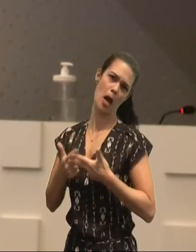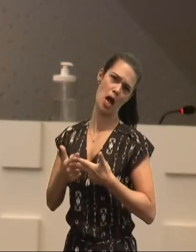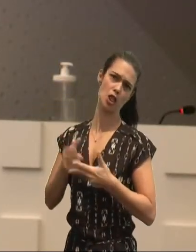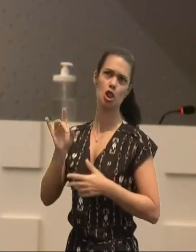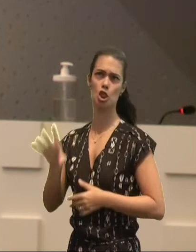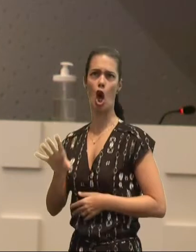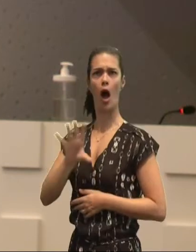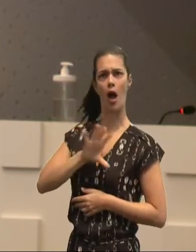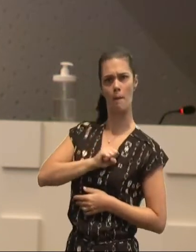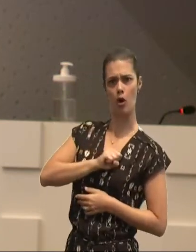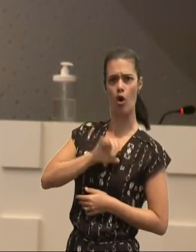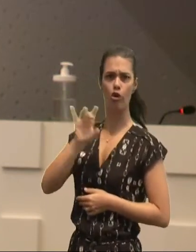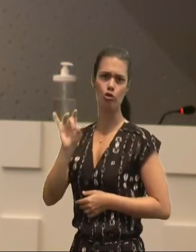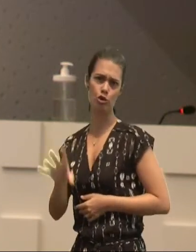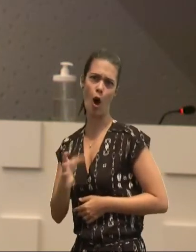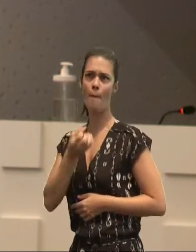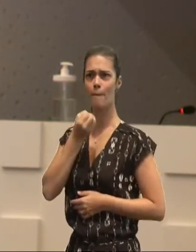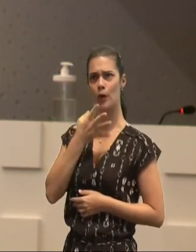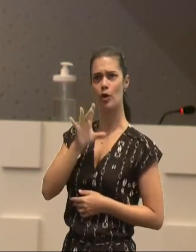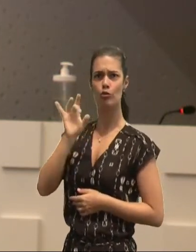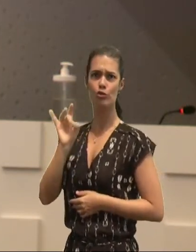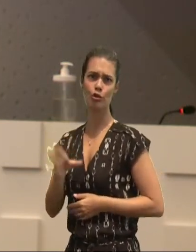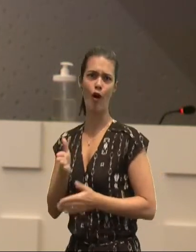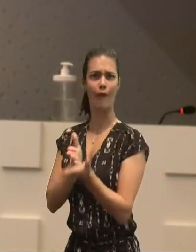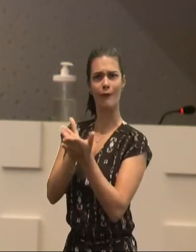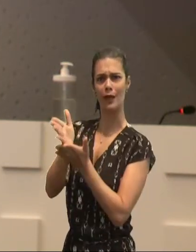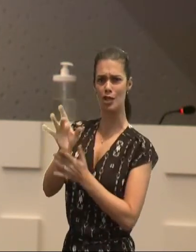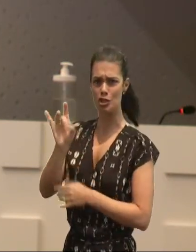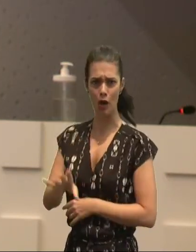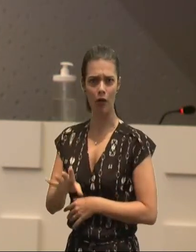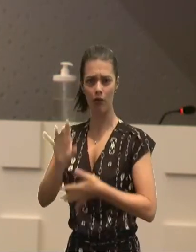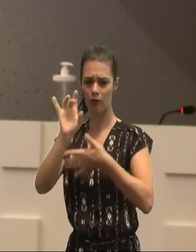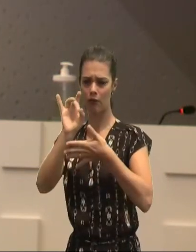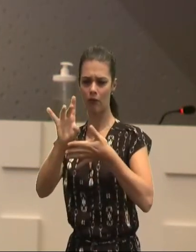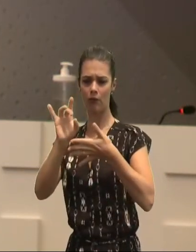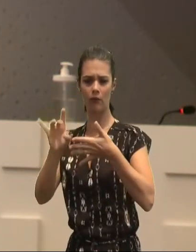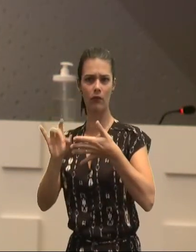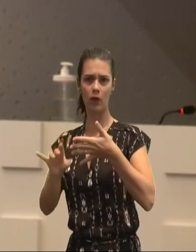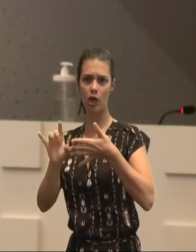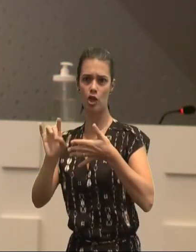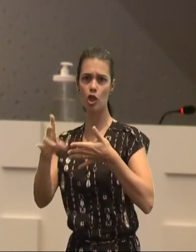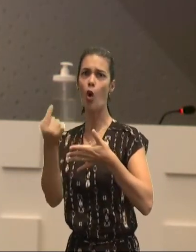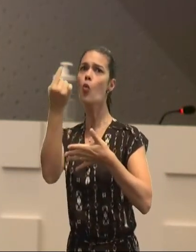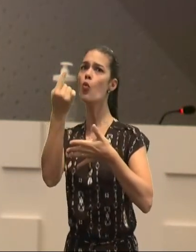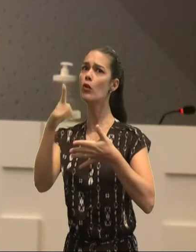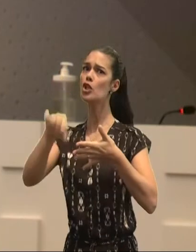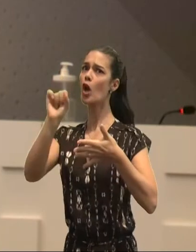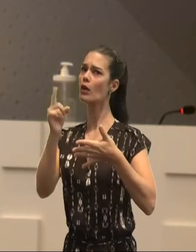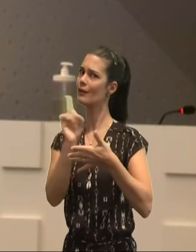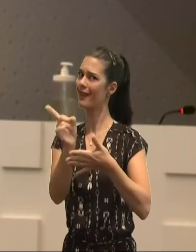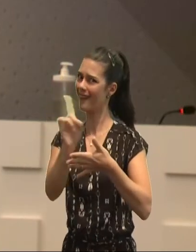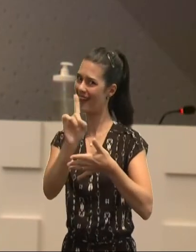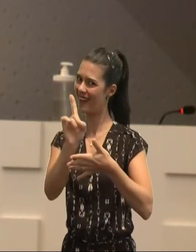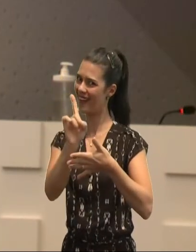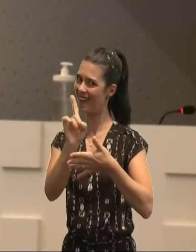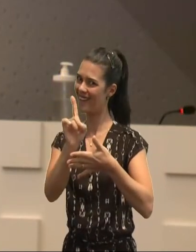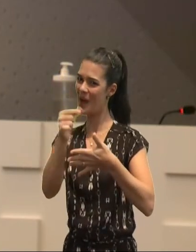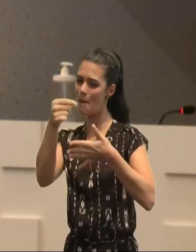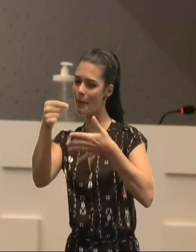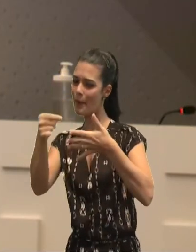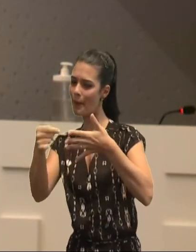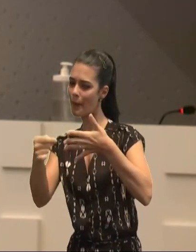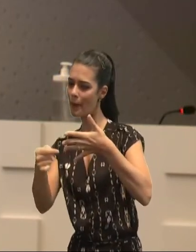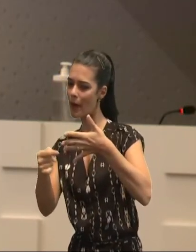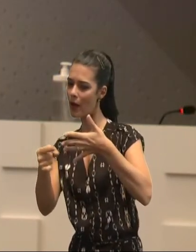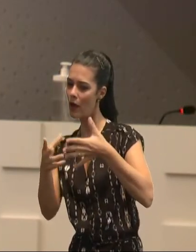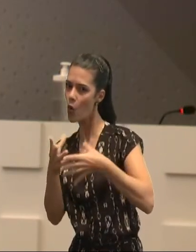amor, ou temperança, ou bondade, ou fidelidade, todos esses traços, todas essas características, do